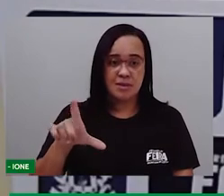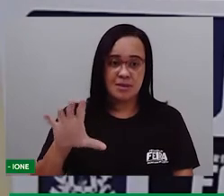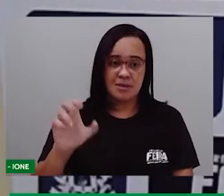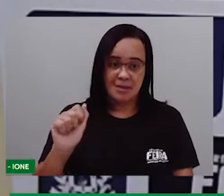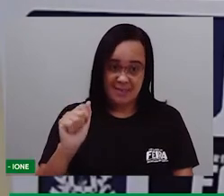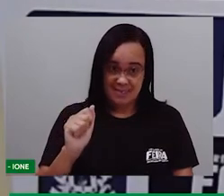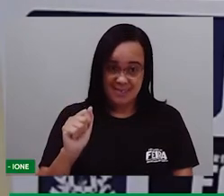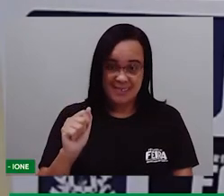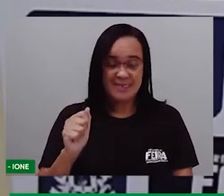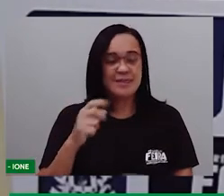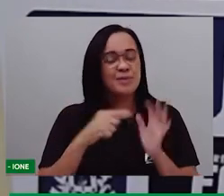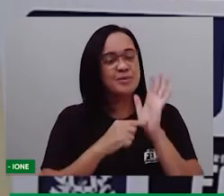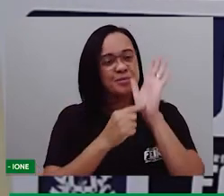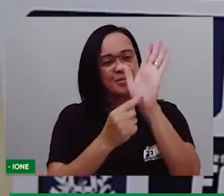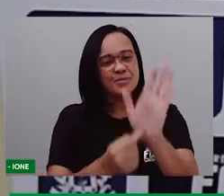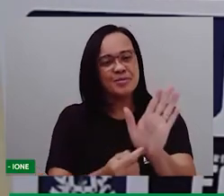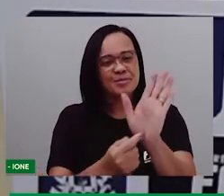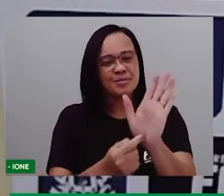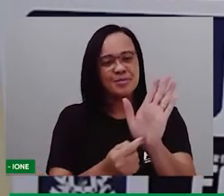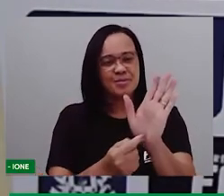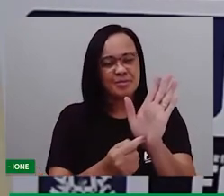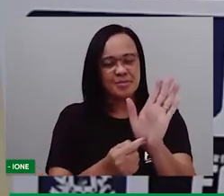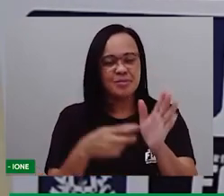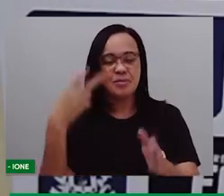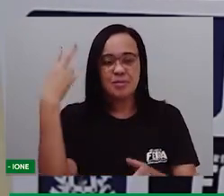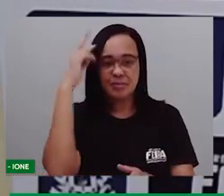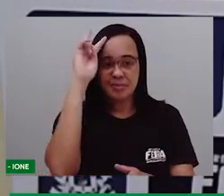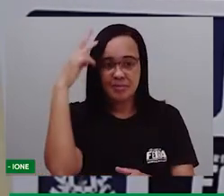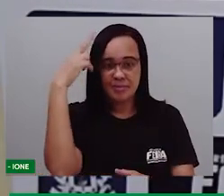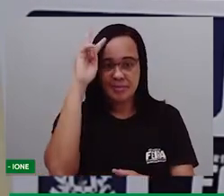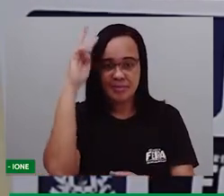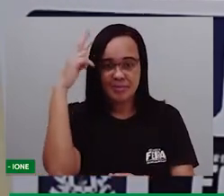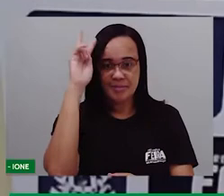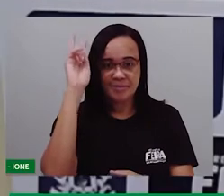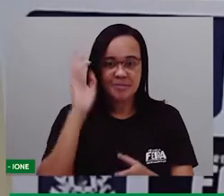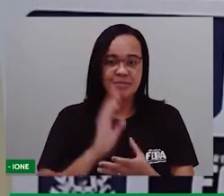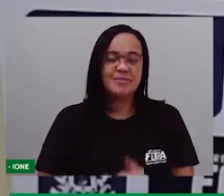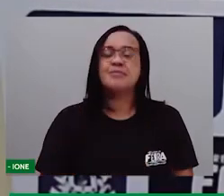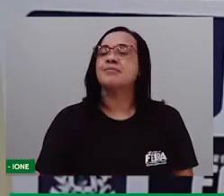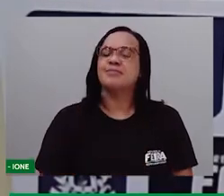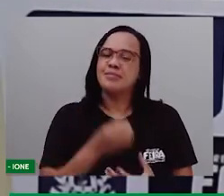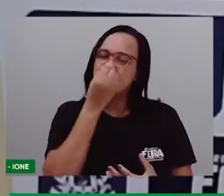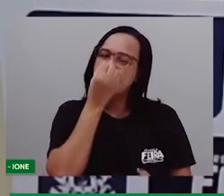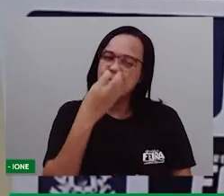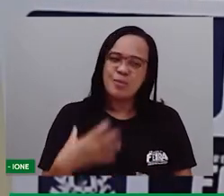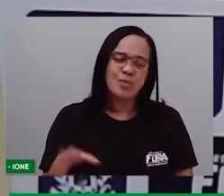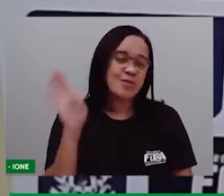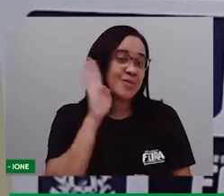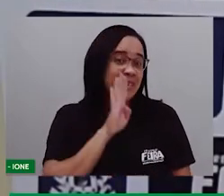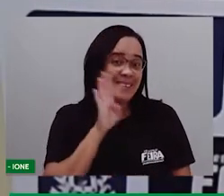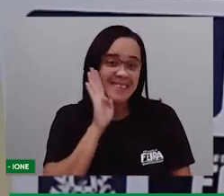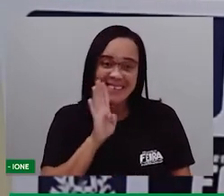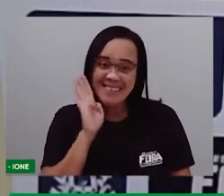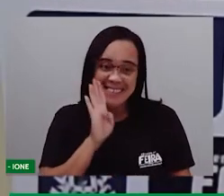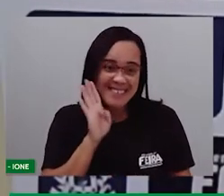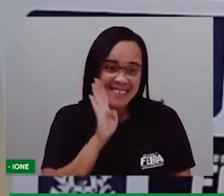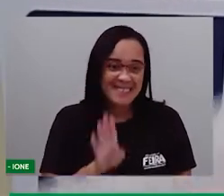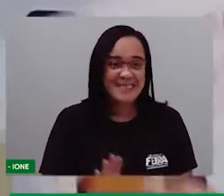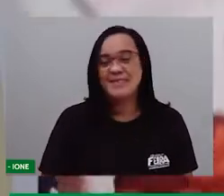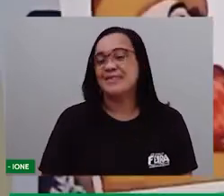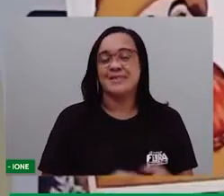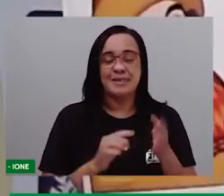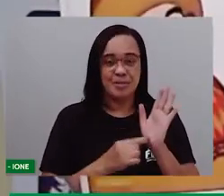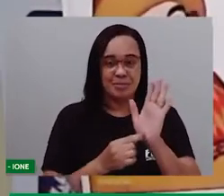vou mostrar uma história muito interessante, muito legal, que está nesse